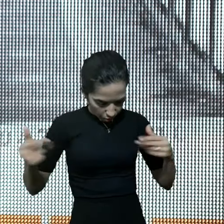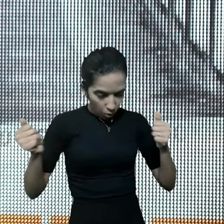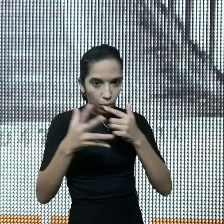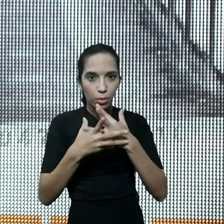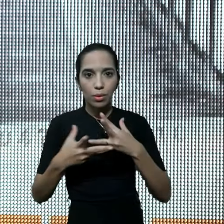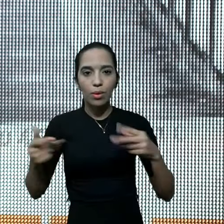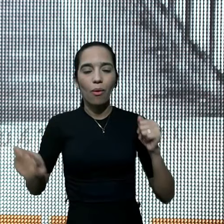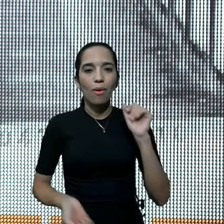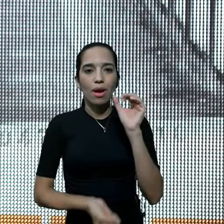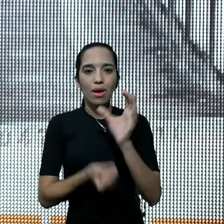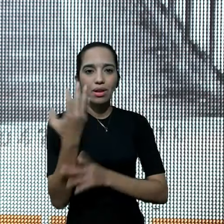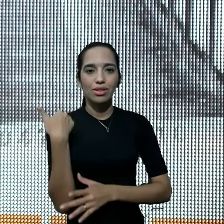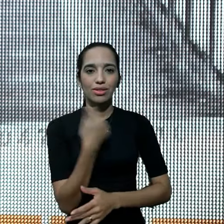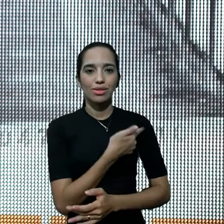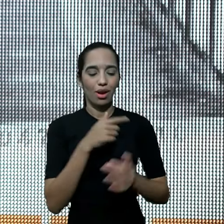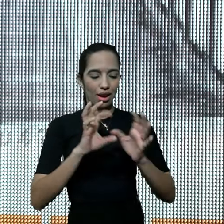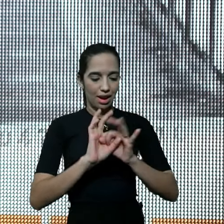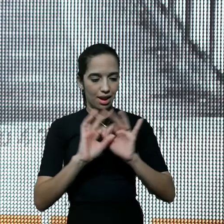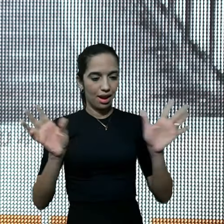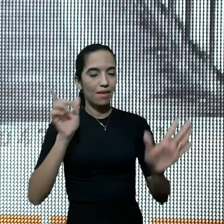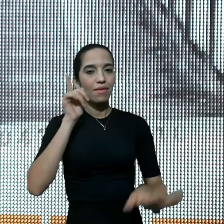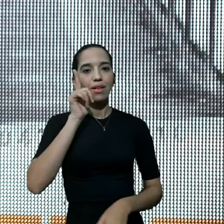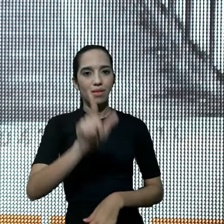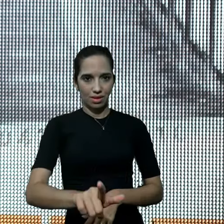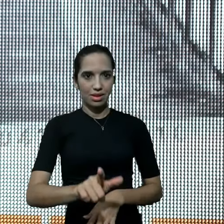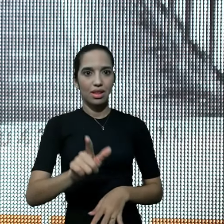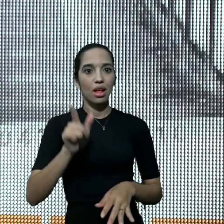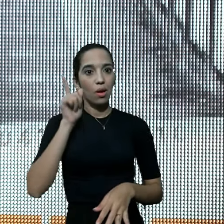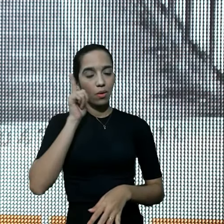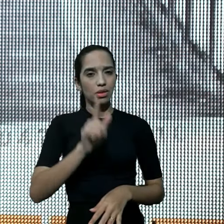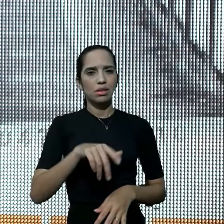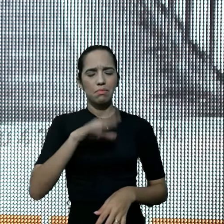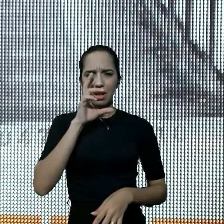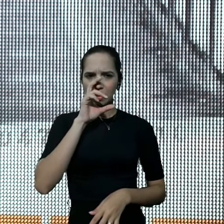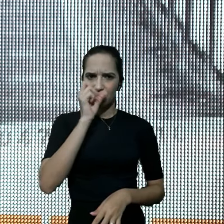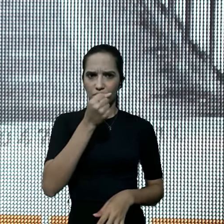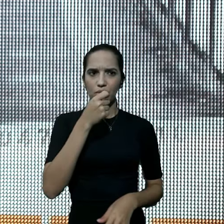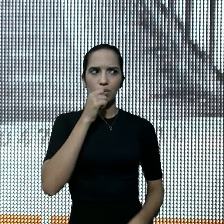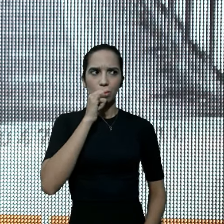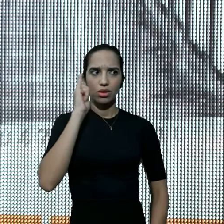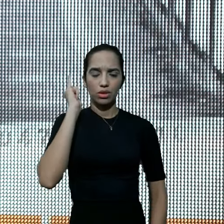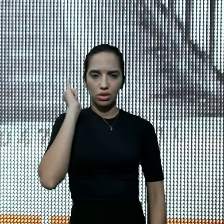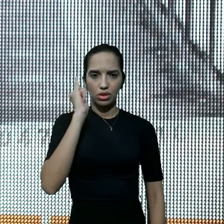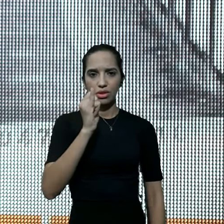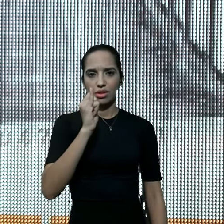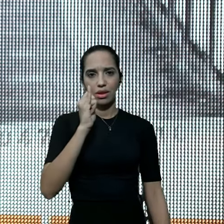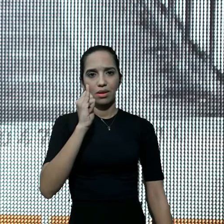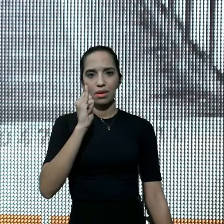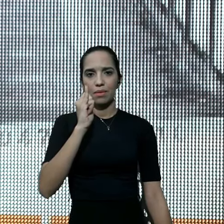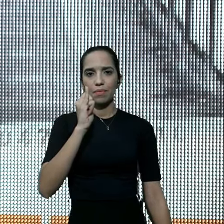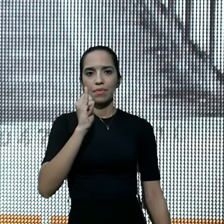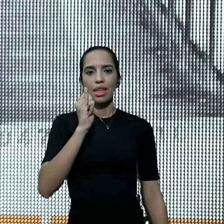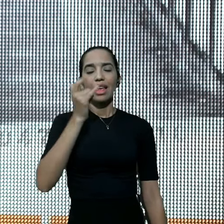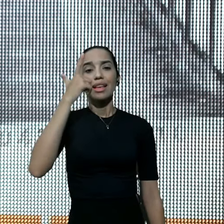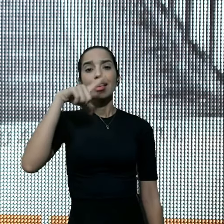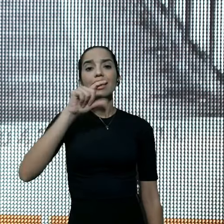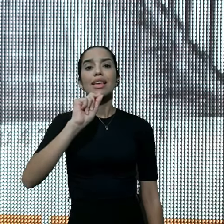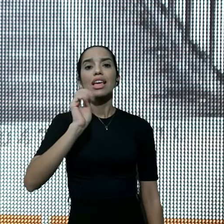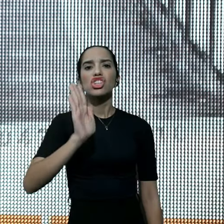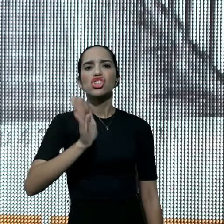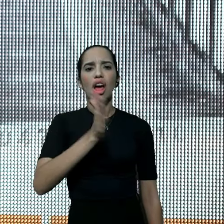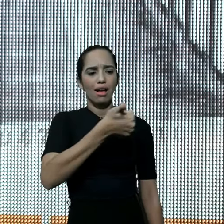é que nós vamos sendo, libertos, é que a gente vai sendo, fortalecido, ei, deixa eu te dizer, você não está pronto, quem está?